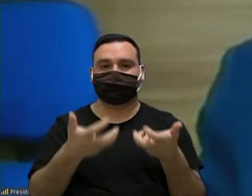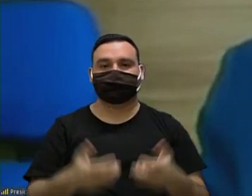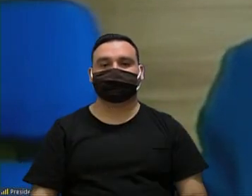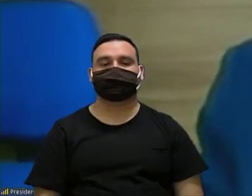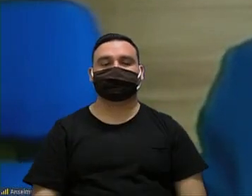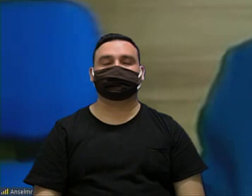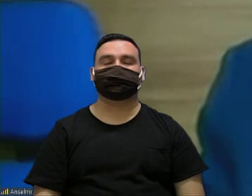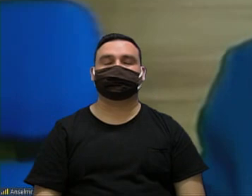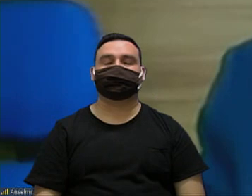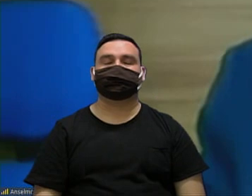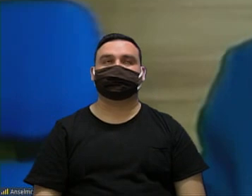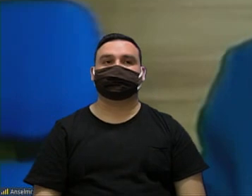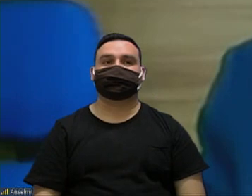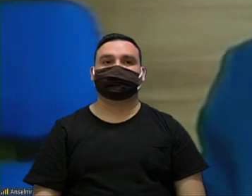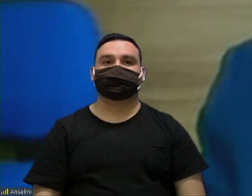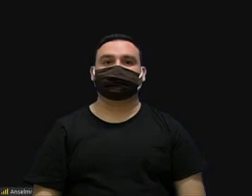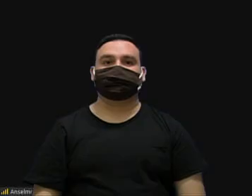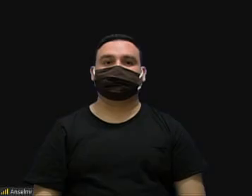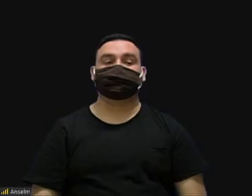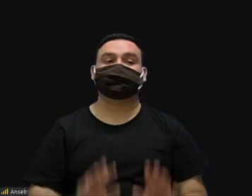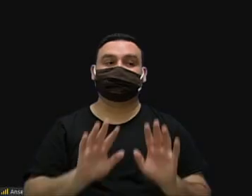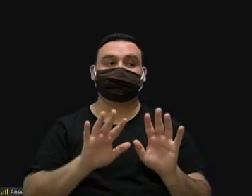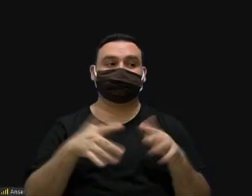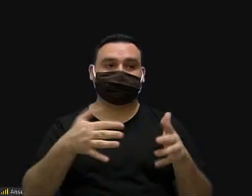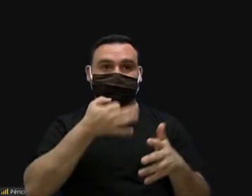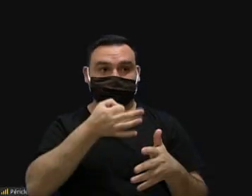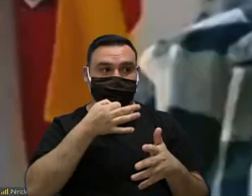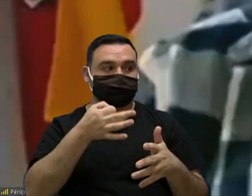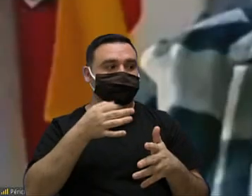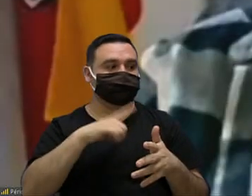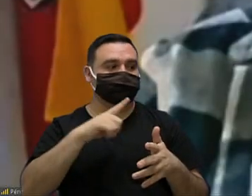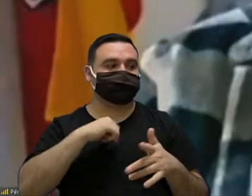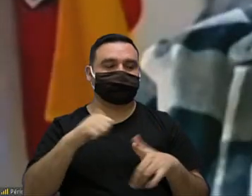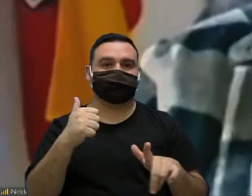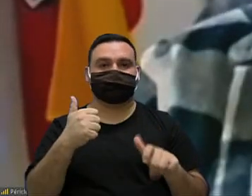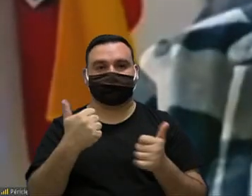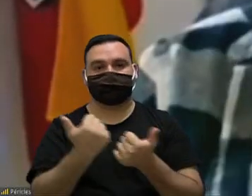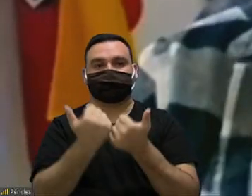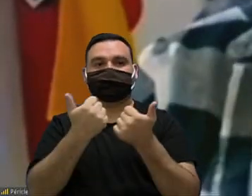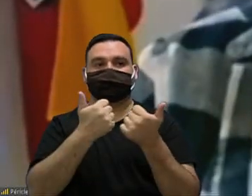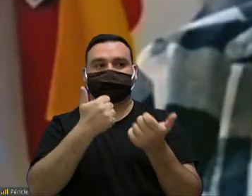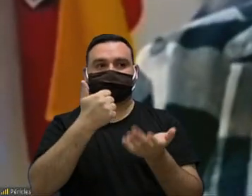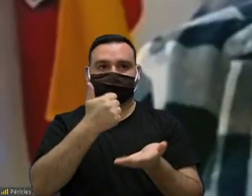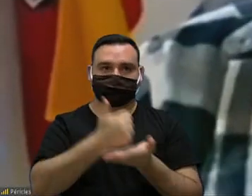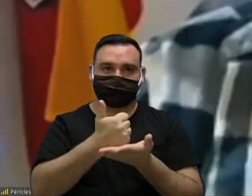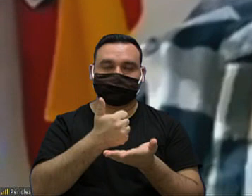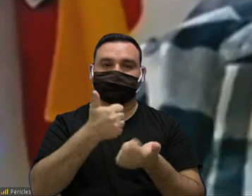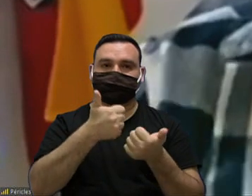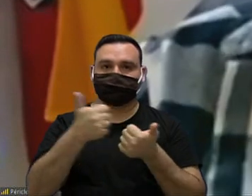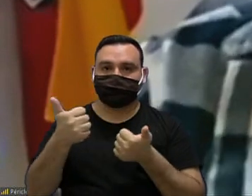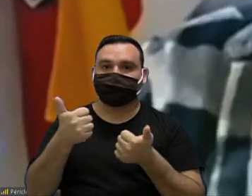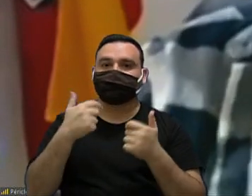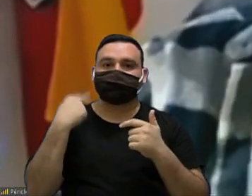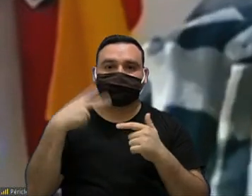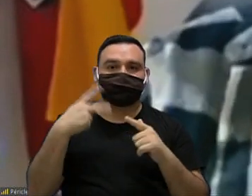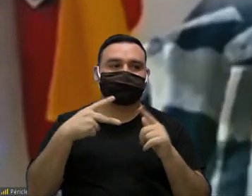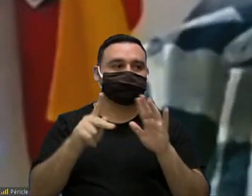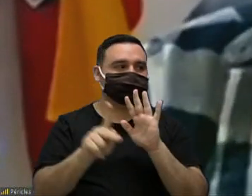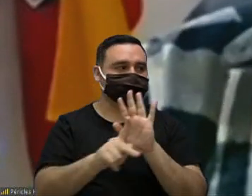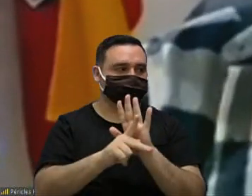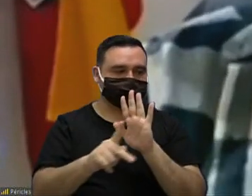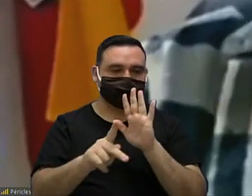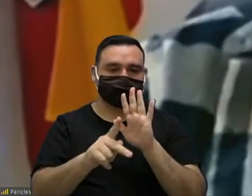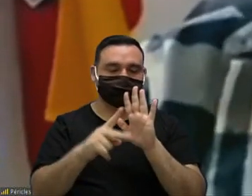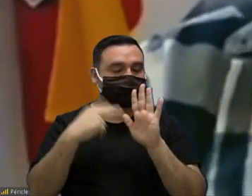tá então é o parecer é favorável tá então quer dizer que os vereadores podem fazer lei nesse